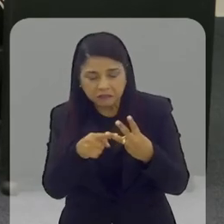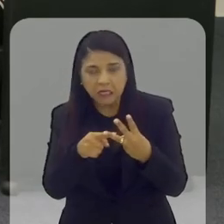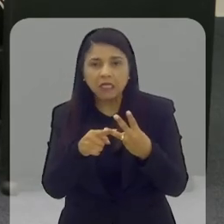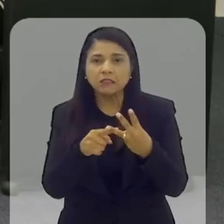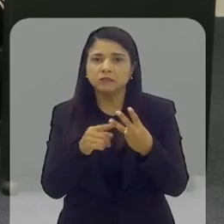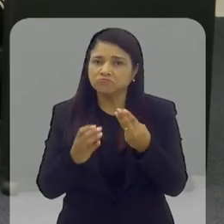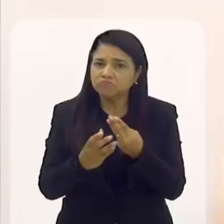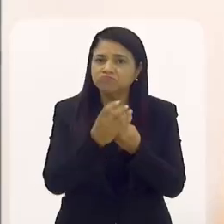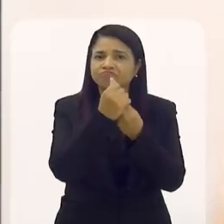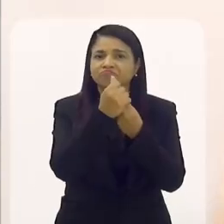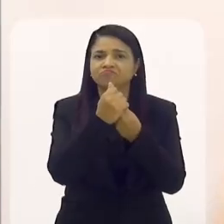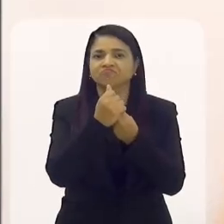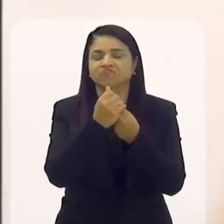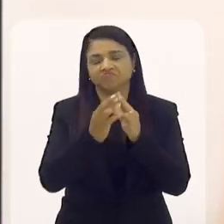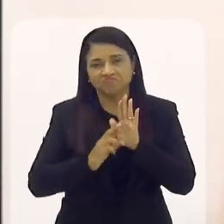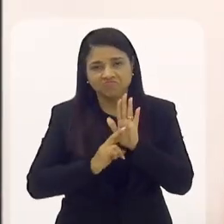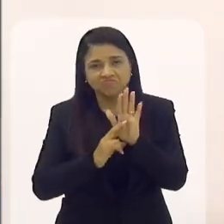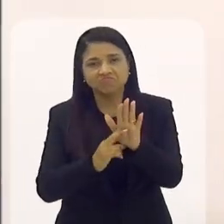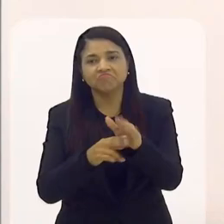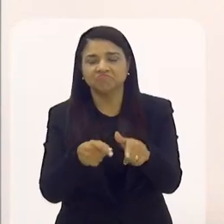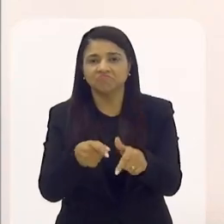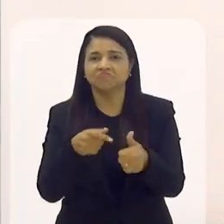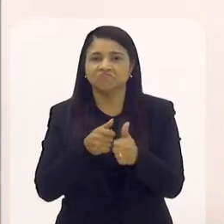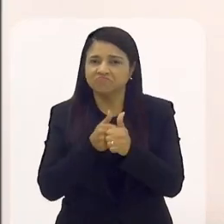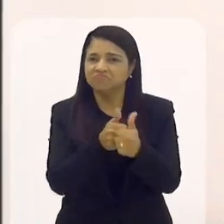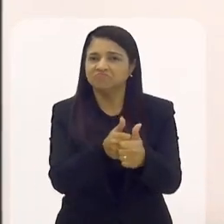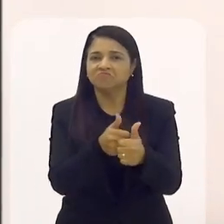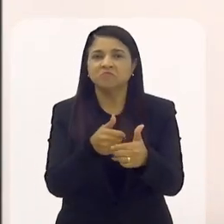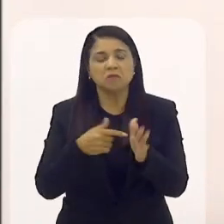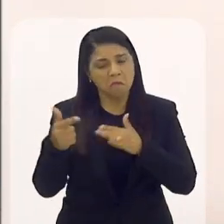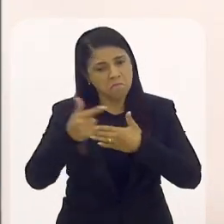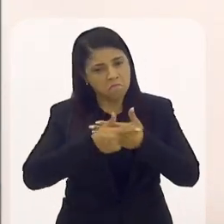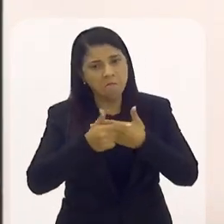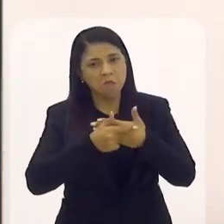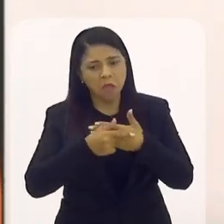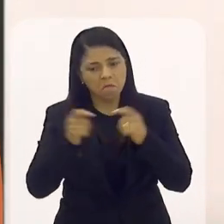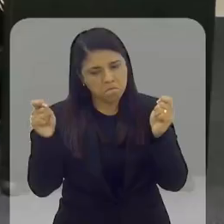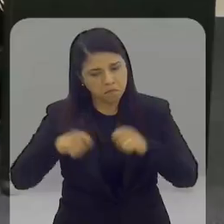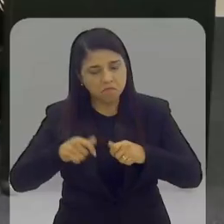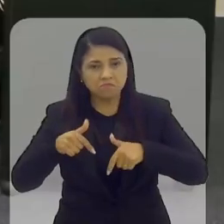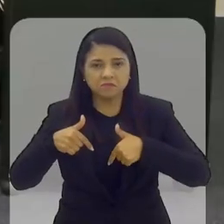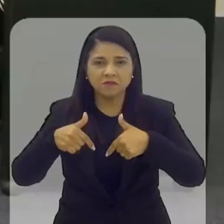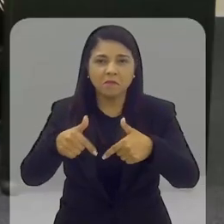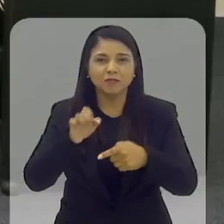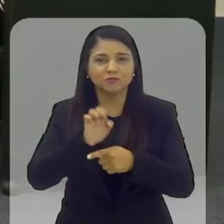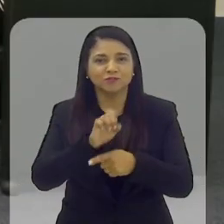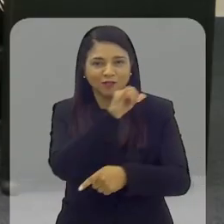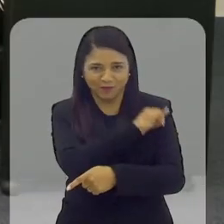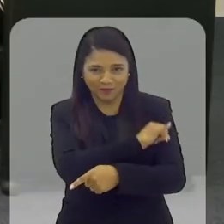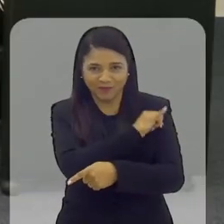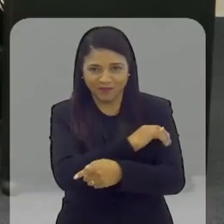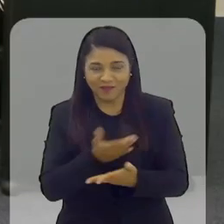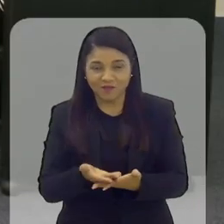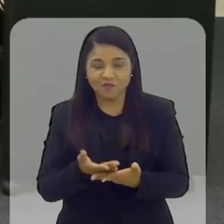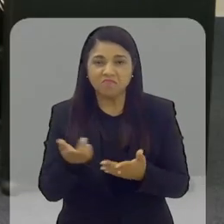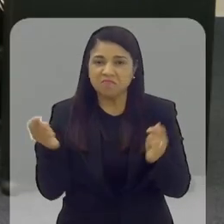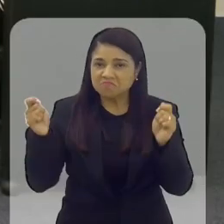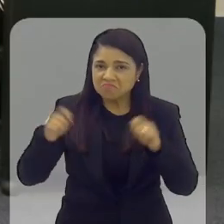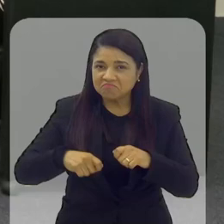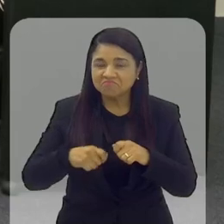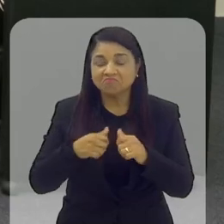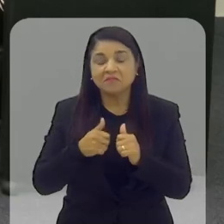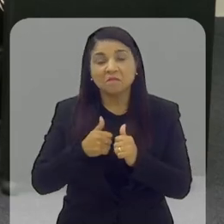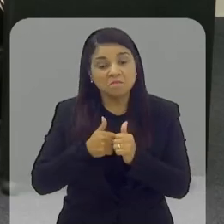três frentes. E nós estamos, acho que, cumprindo esse papel. Perseguindo, sim, do mesmo. Eu